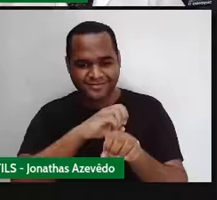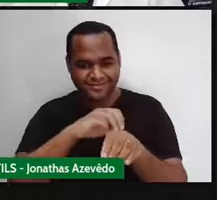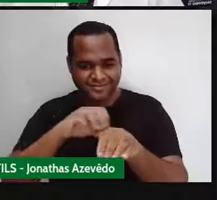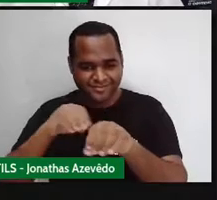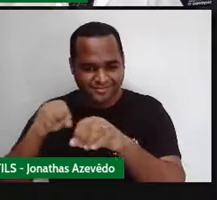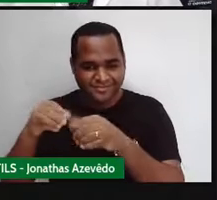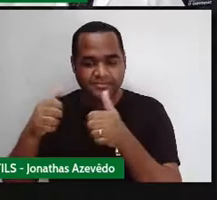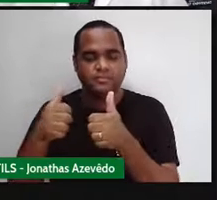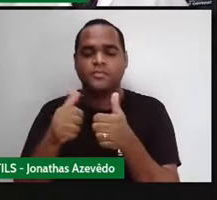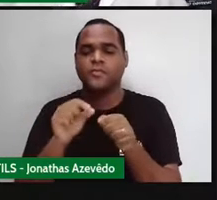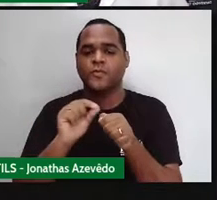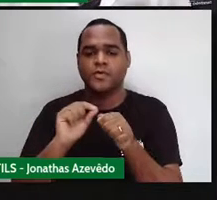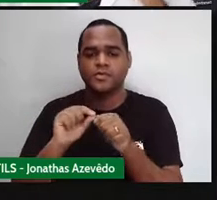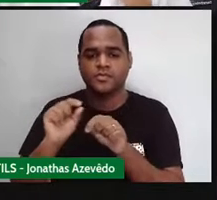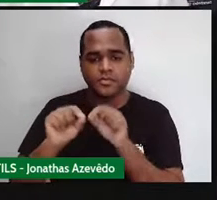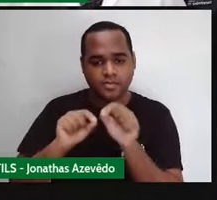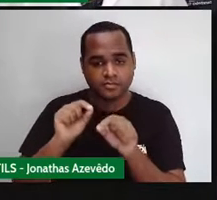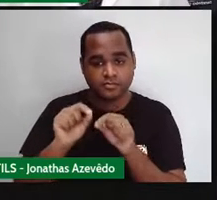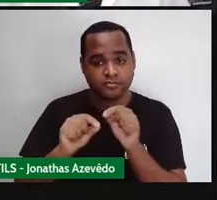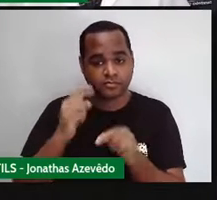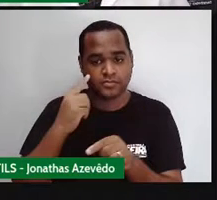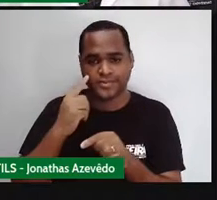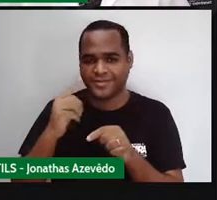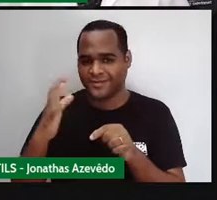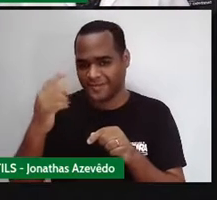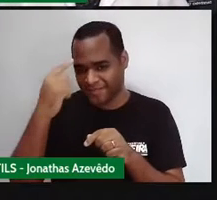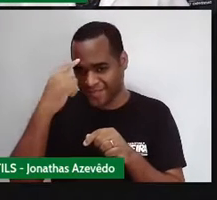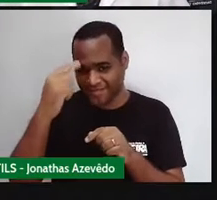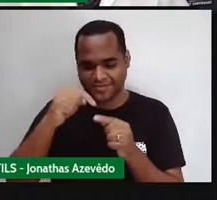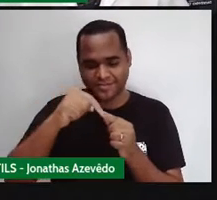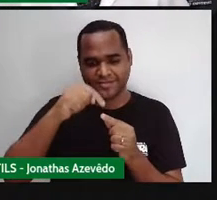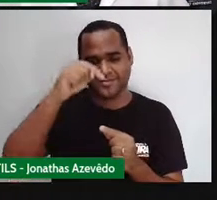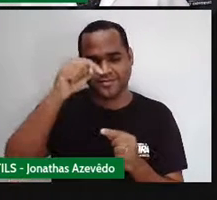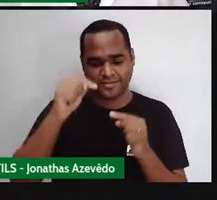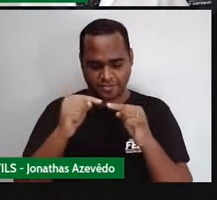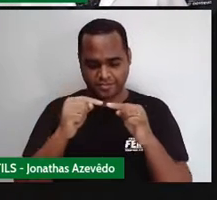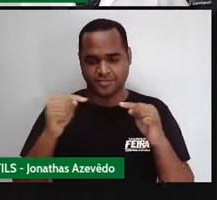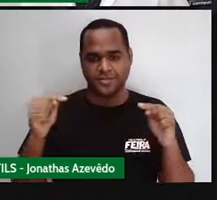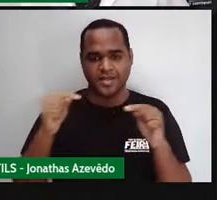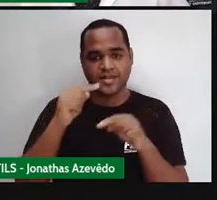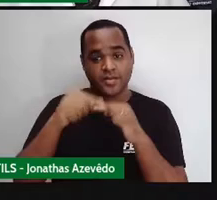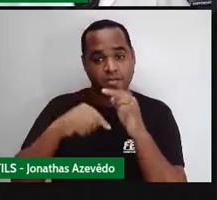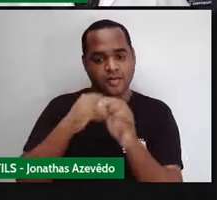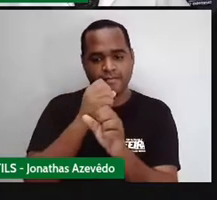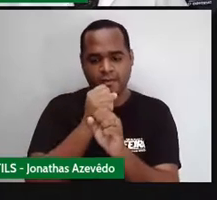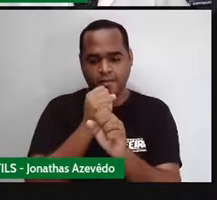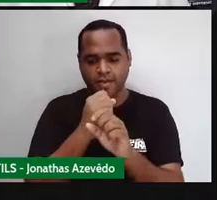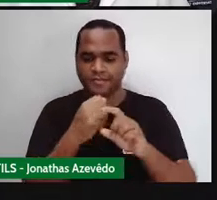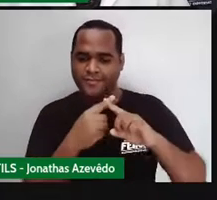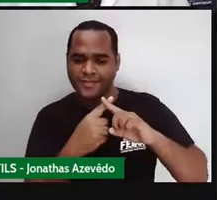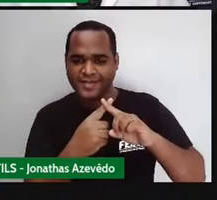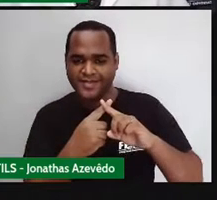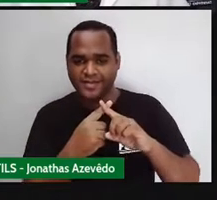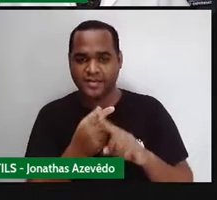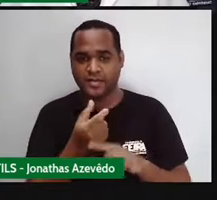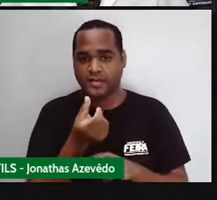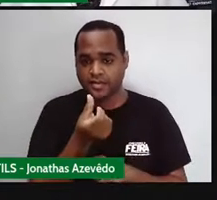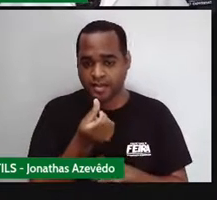O que é que a gente faz? Pega as diagonais e multiplica. Então, a gente vai fazer assim, ó. Seis